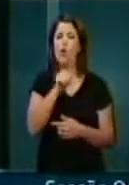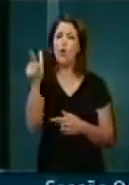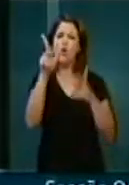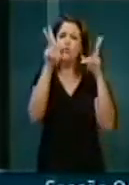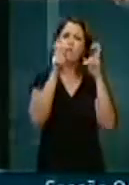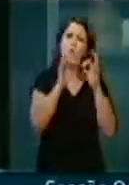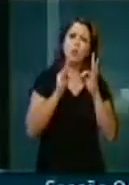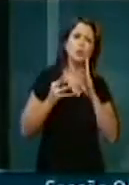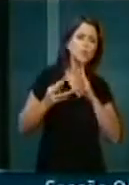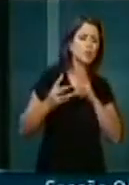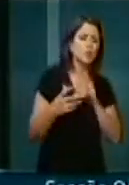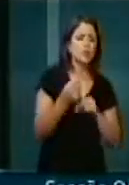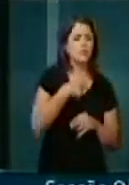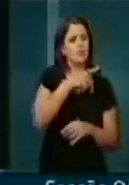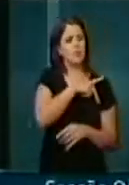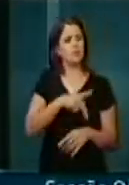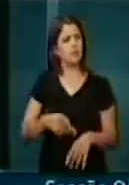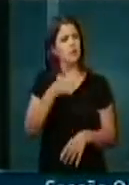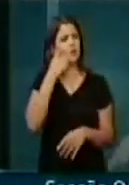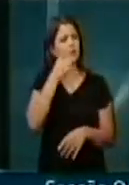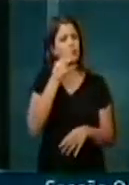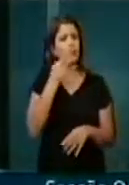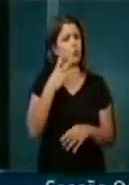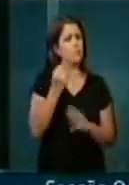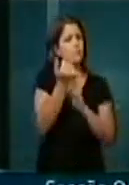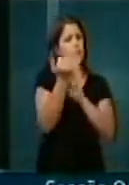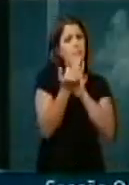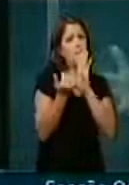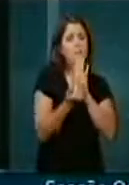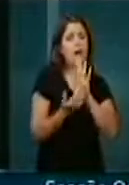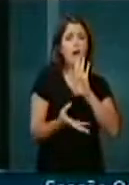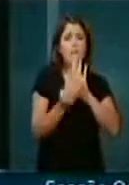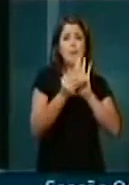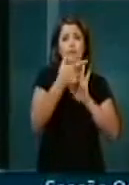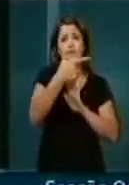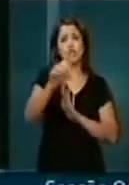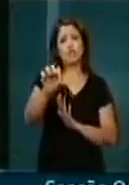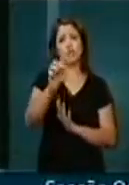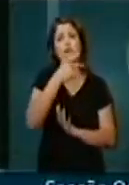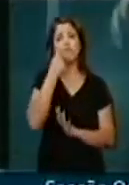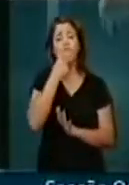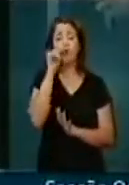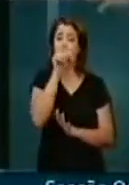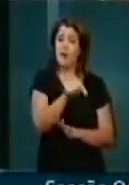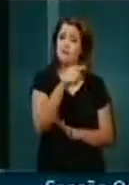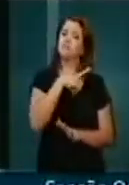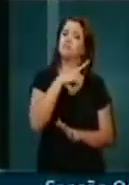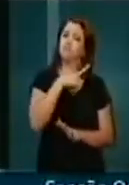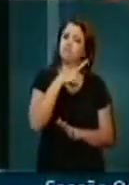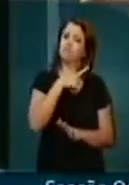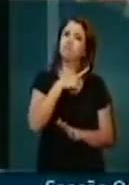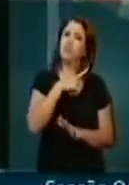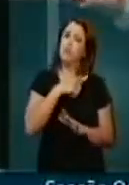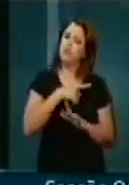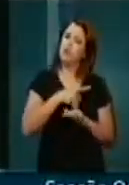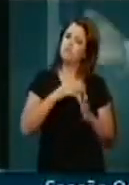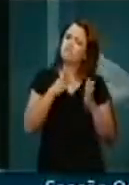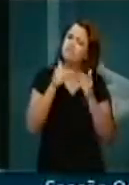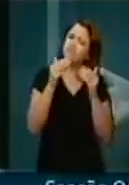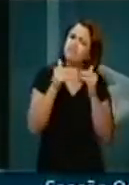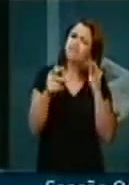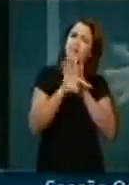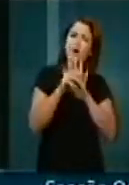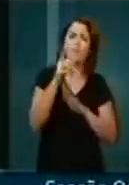assuntos, presidente, senhores deputados, para levantar. Emenda 29, essa é o clamor dos